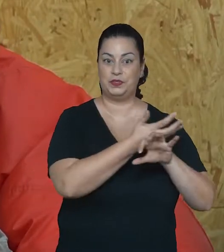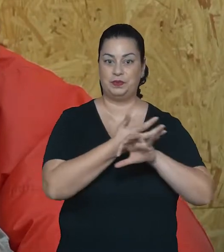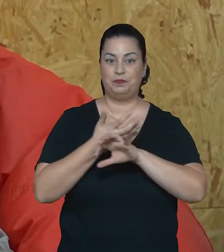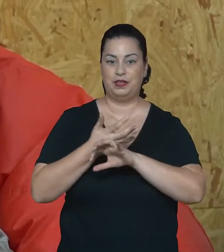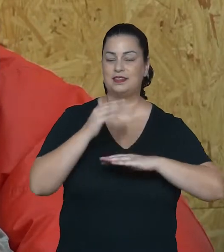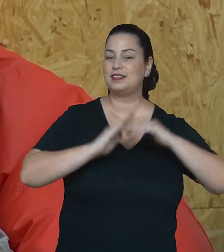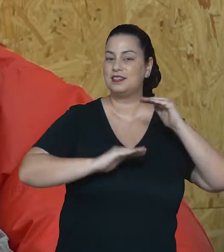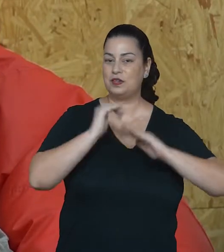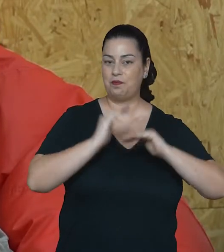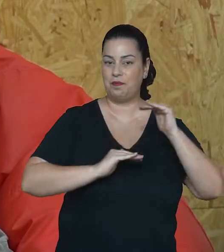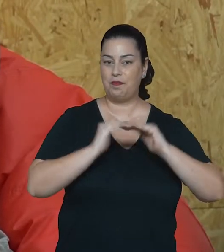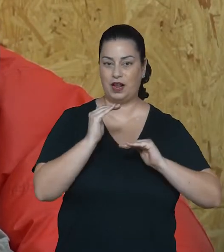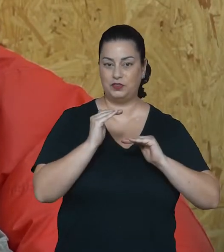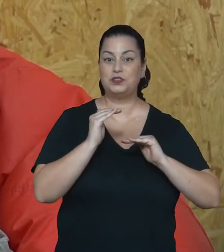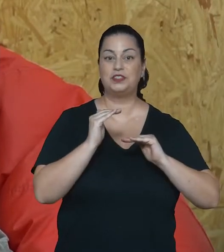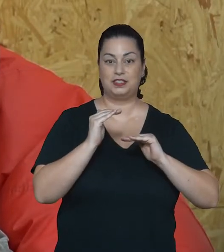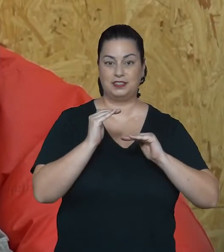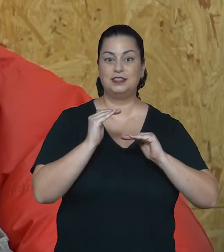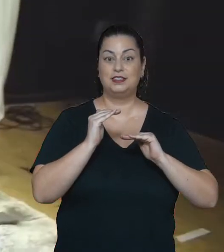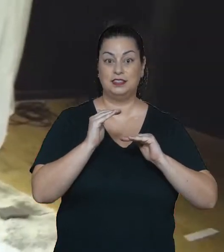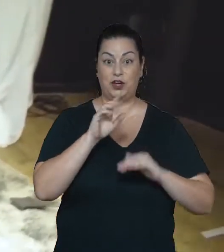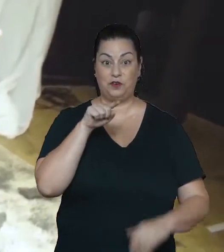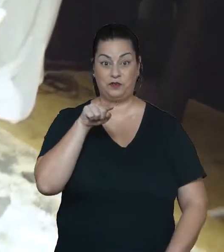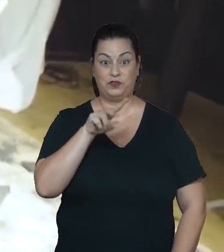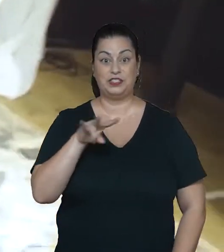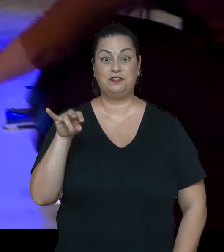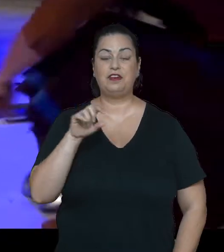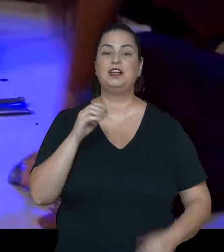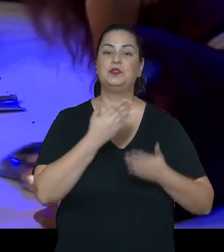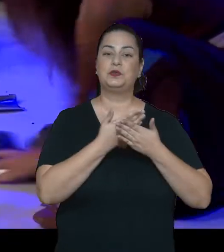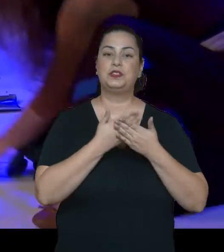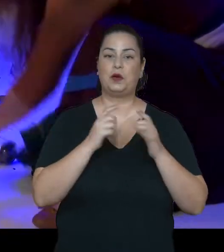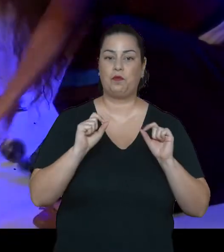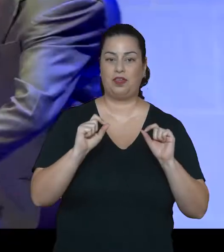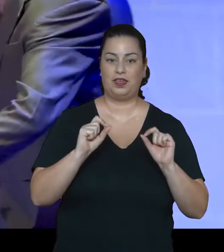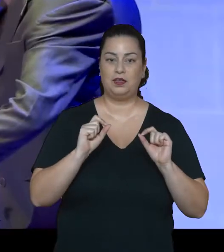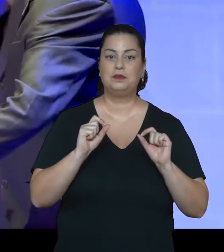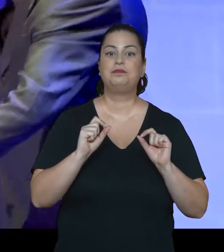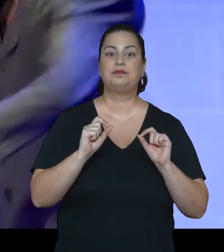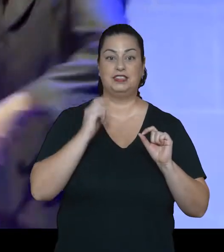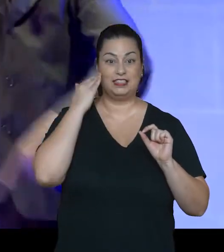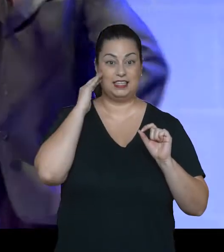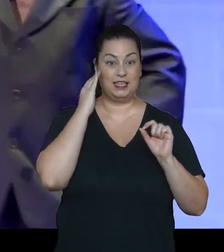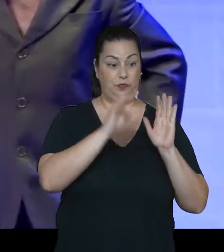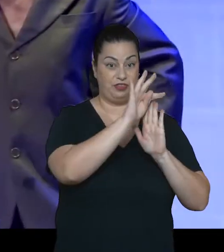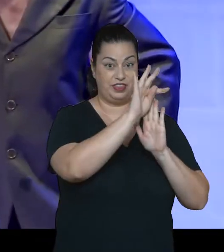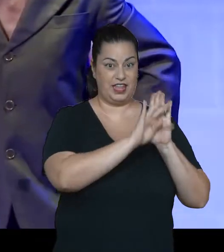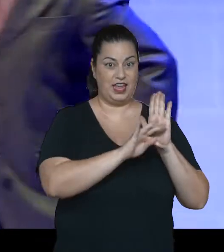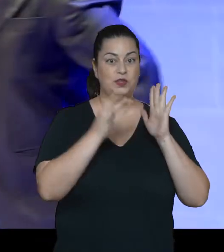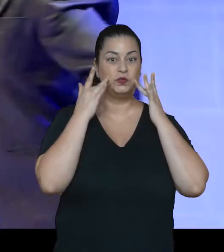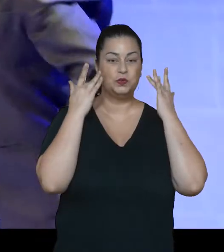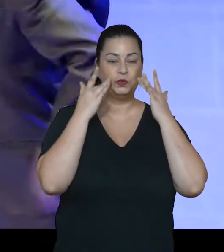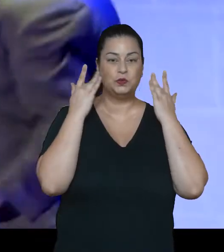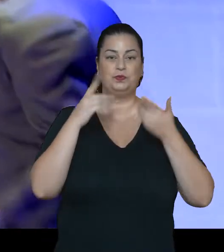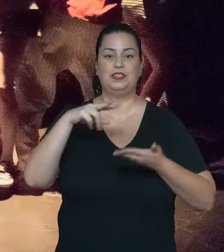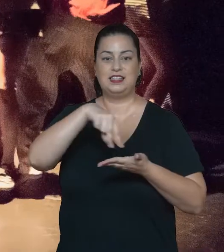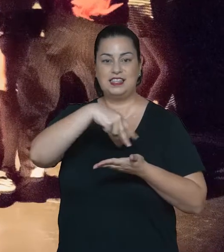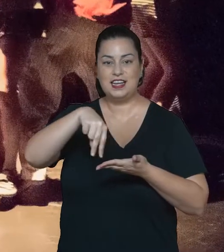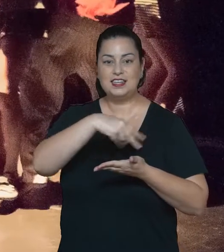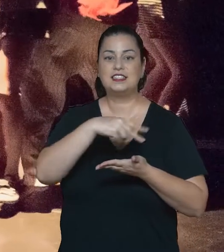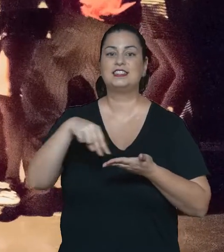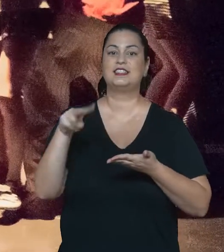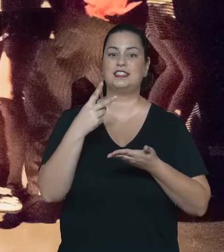temos as disciplinas práticas, na qual é oferecido conteúdos de interpretação teatral,